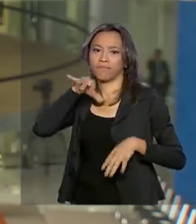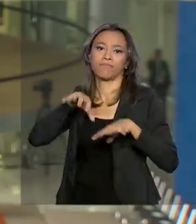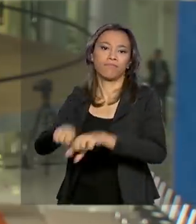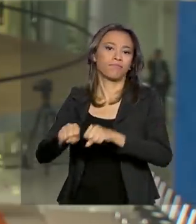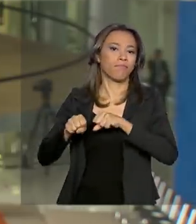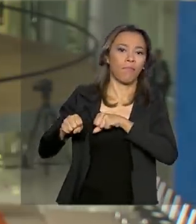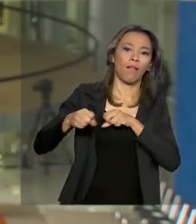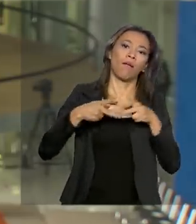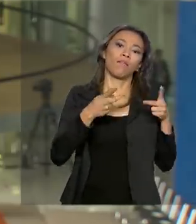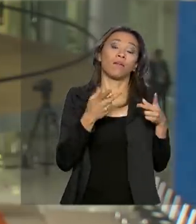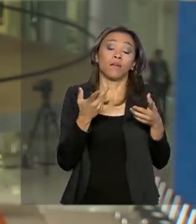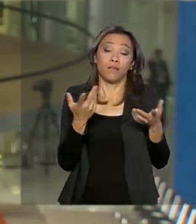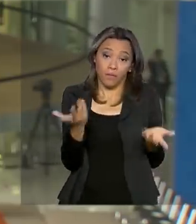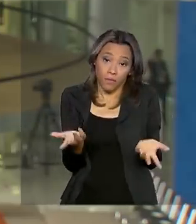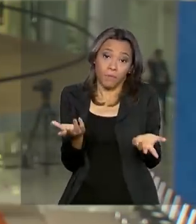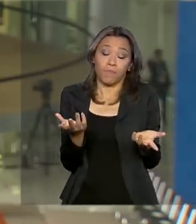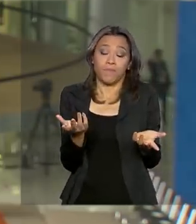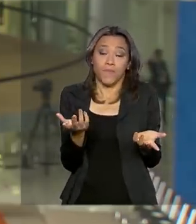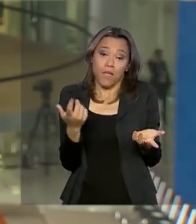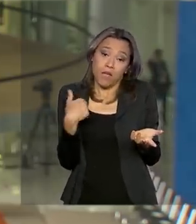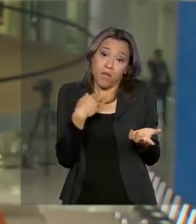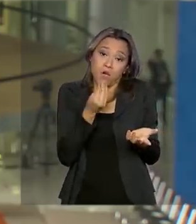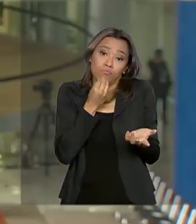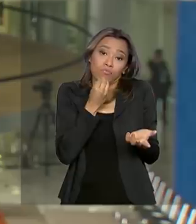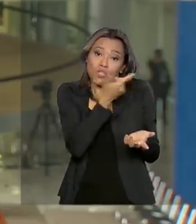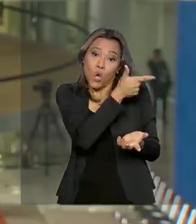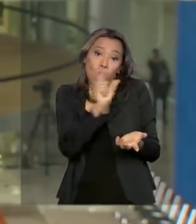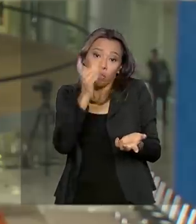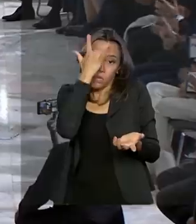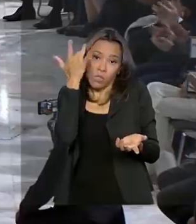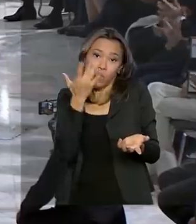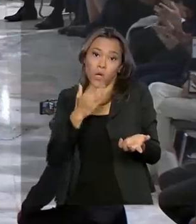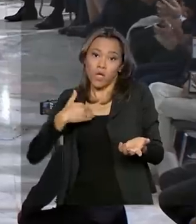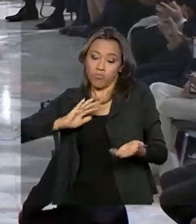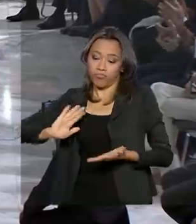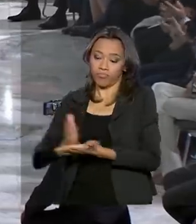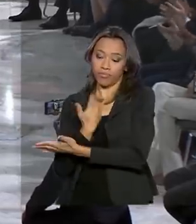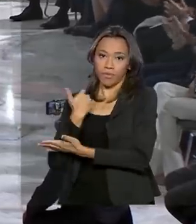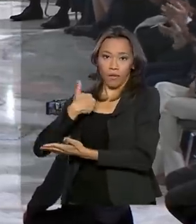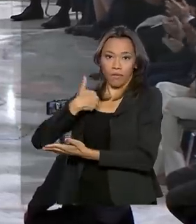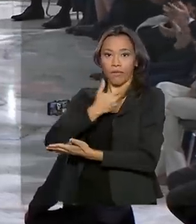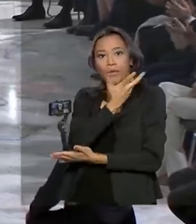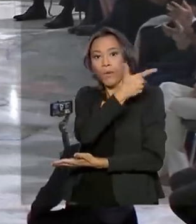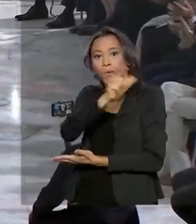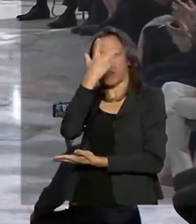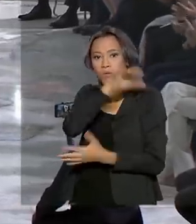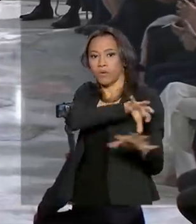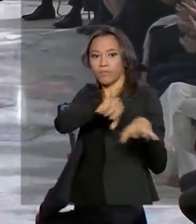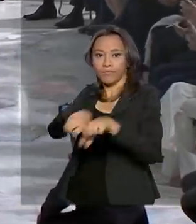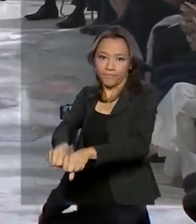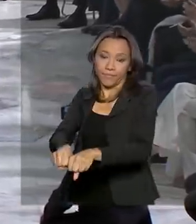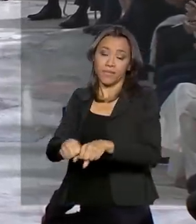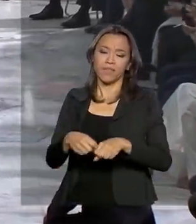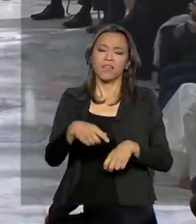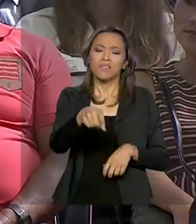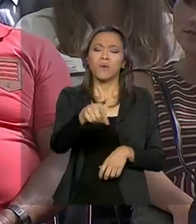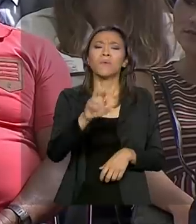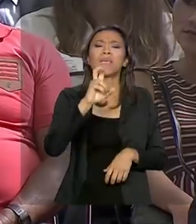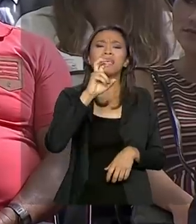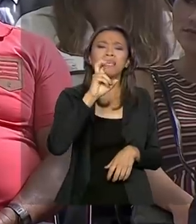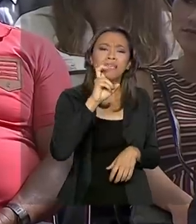Ou mesmo, o próprio Inca podia chegar e botar outro lá, né? Só na região do Seu Onias são 513